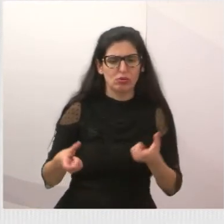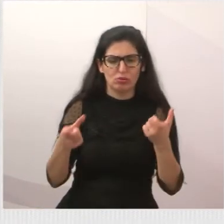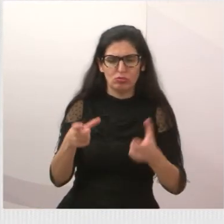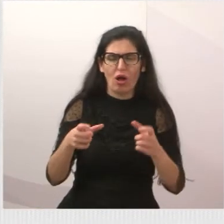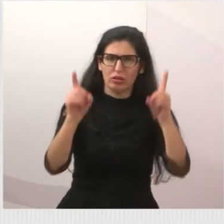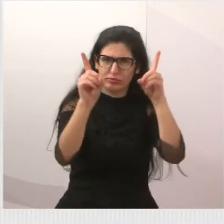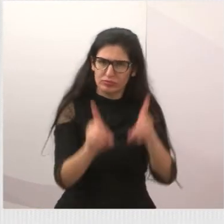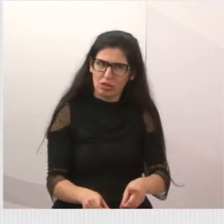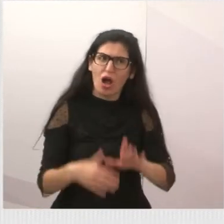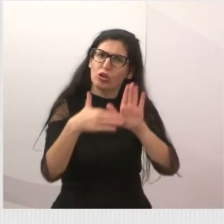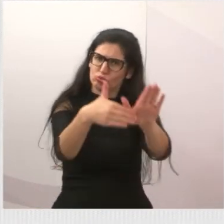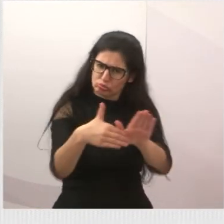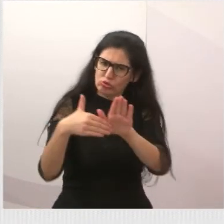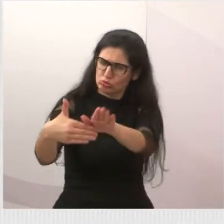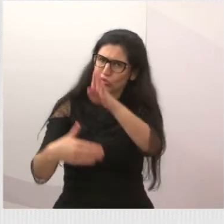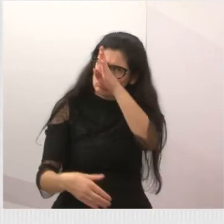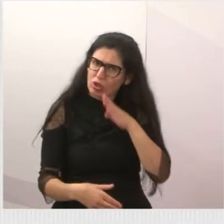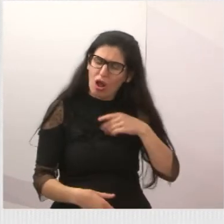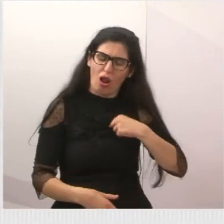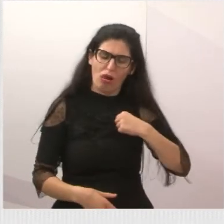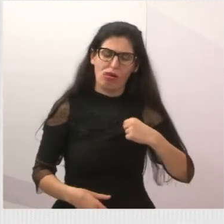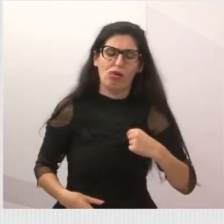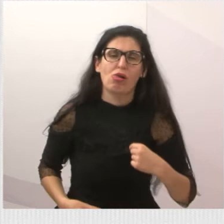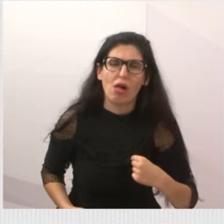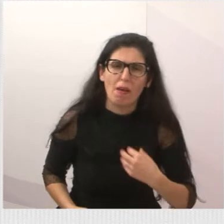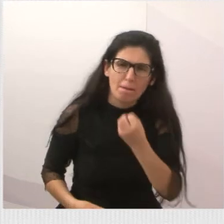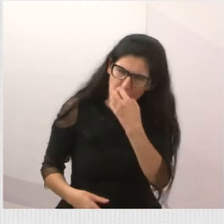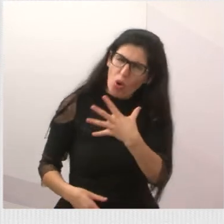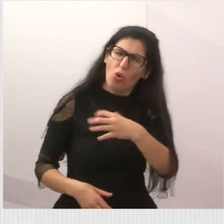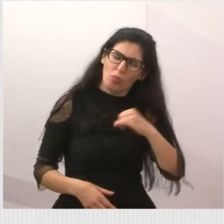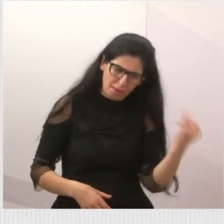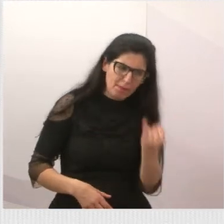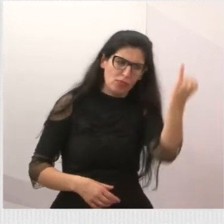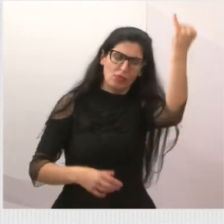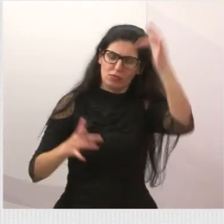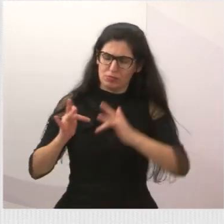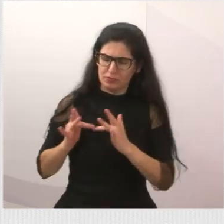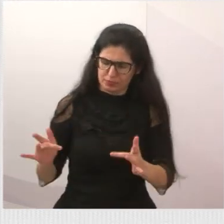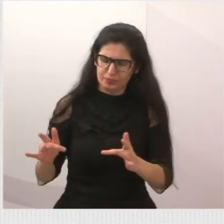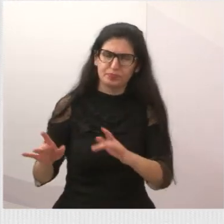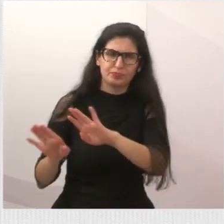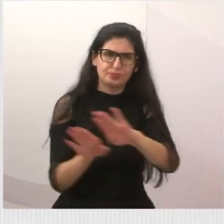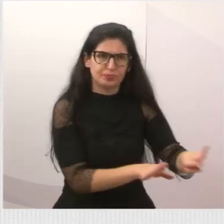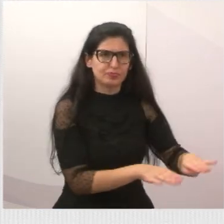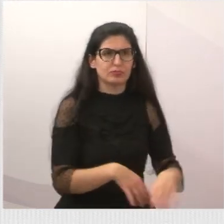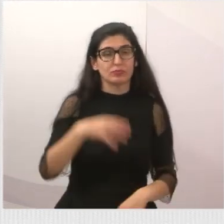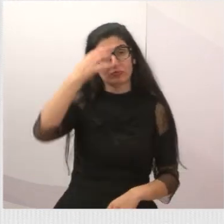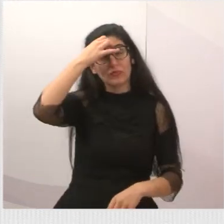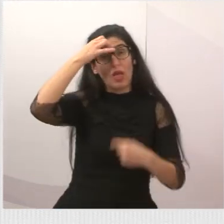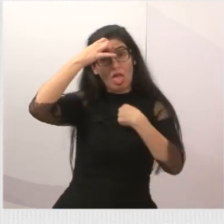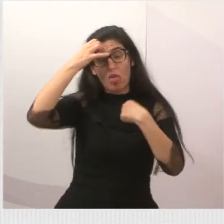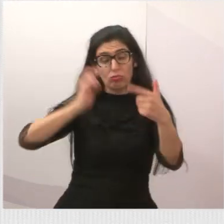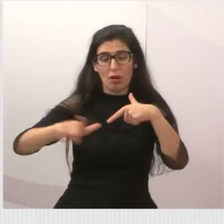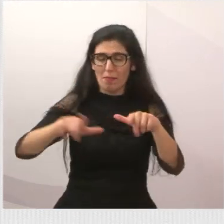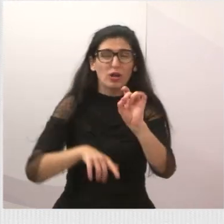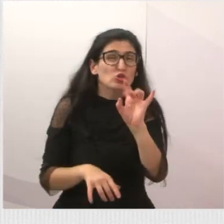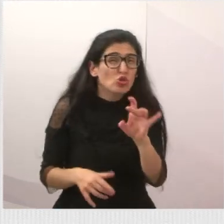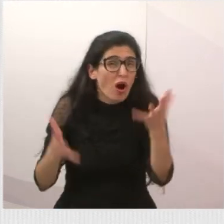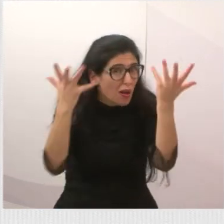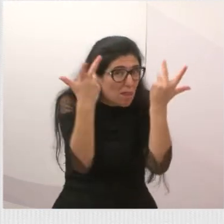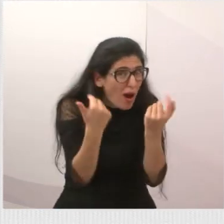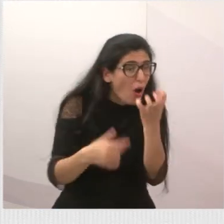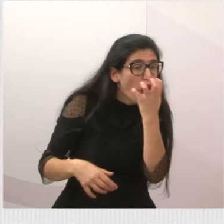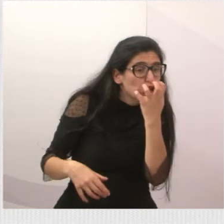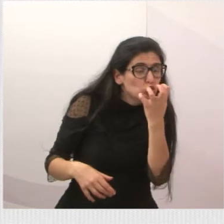Com relação aos trabalhos da semana, eu sempre gosto de postar os trabalhos da semana, porque as pessoas pensam que eu fico só na causa animal, né? Isso não é verdade. A causa